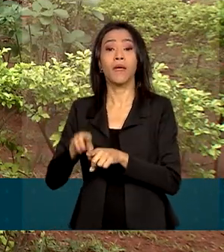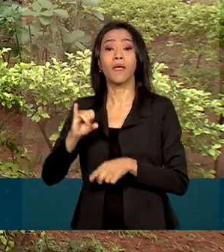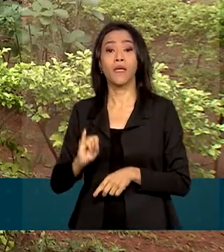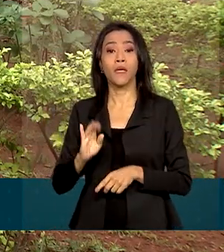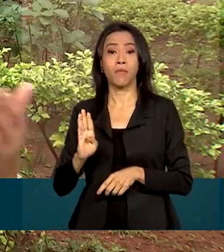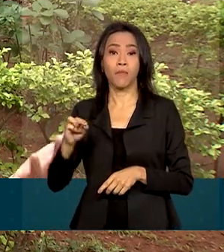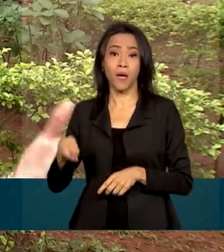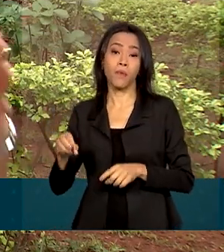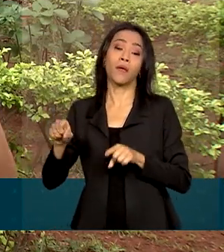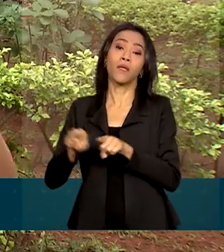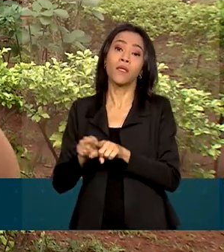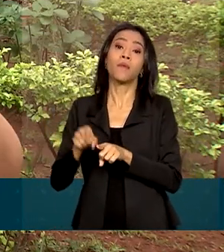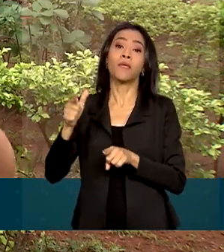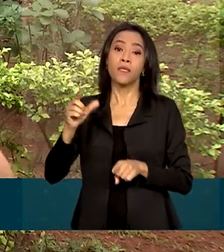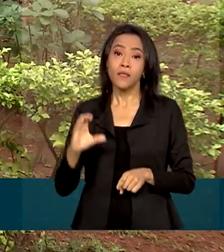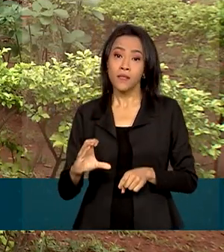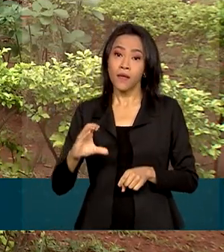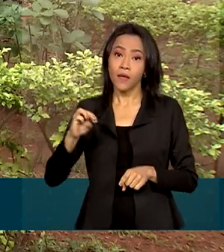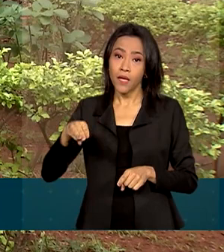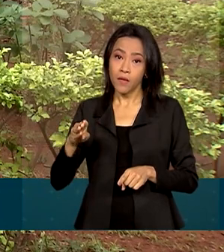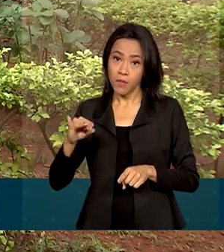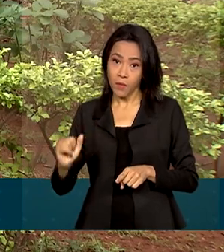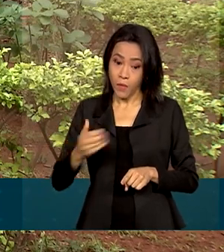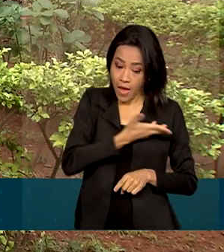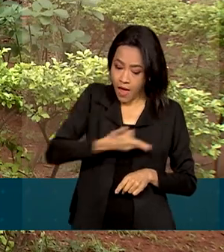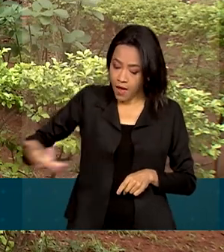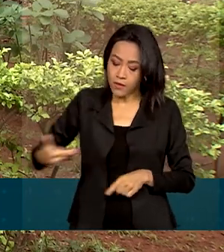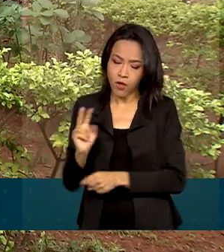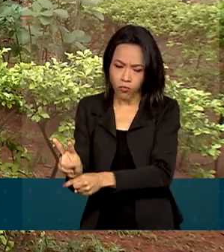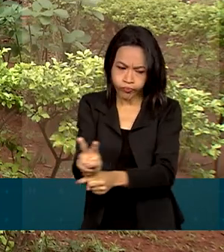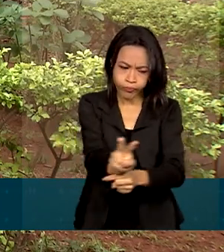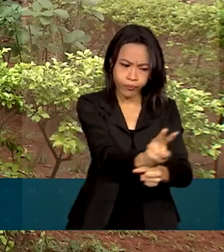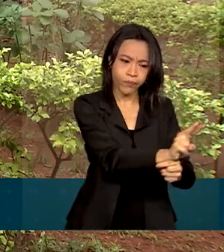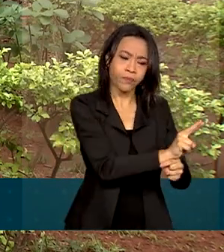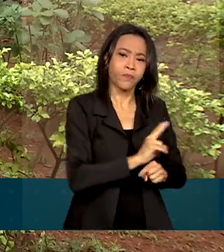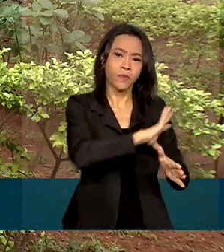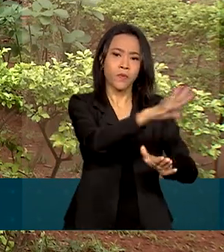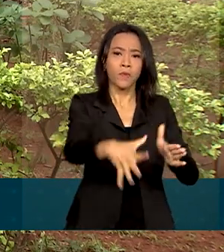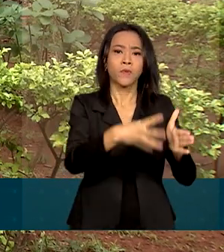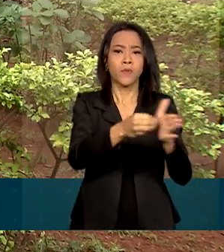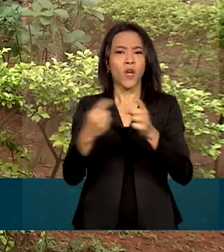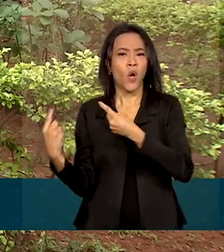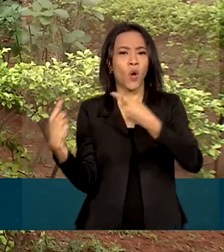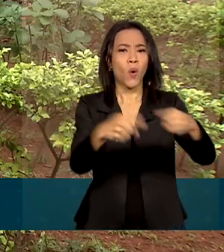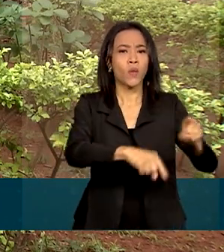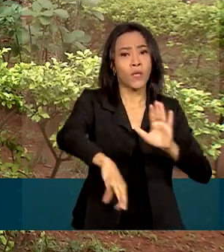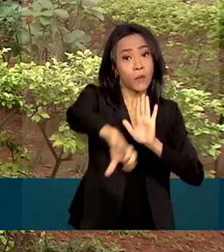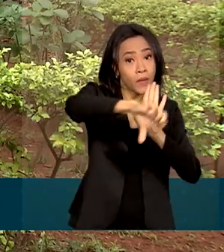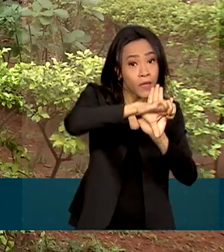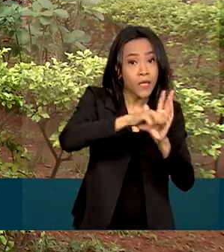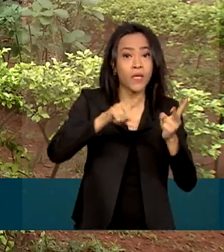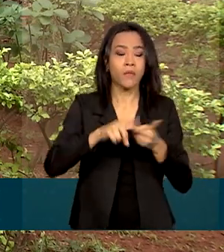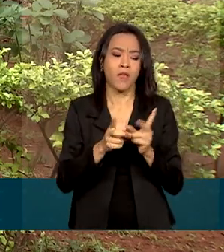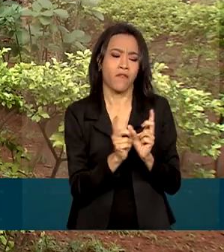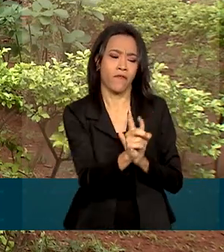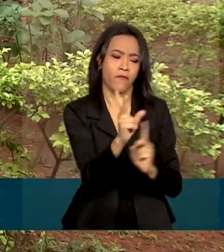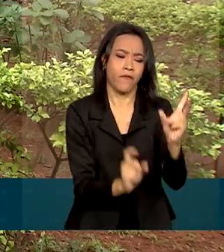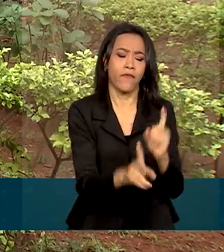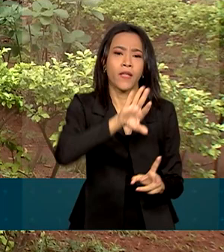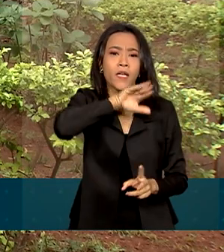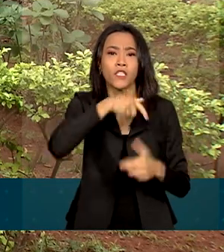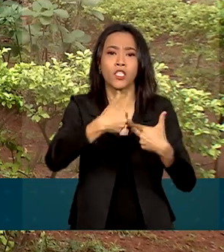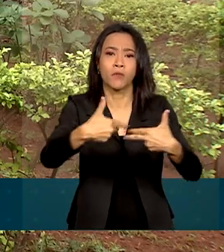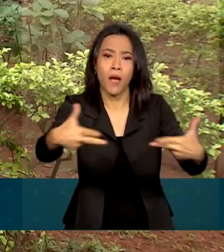SEMIBIL. A ação já instalou seis bases fixas na Amazônia, com foco no combate ao crime organizado, tráfico de animais e